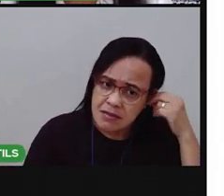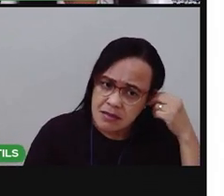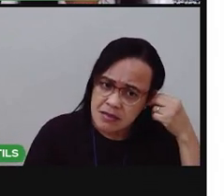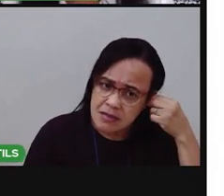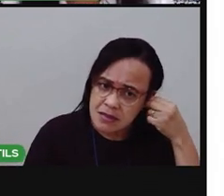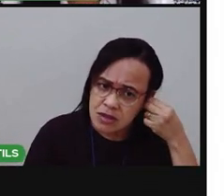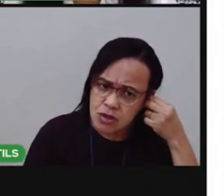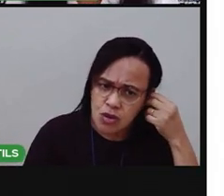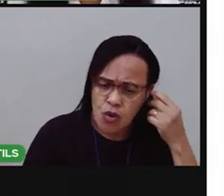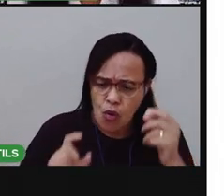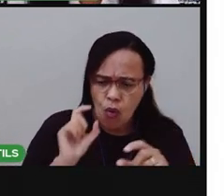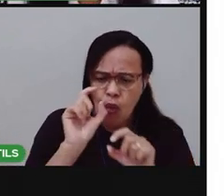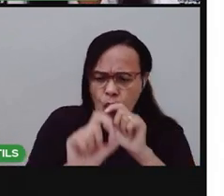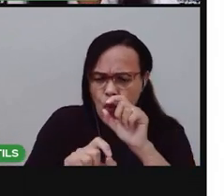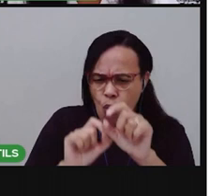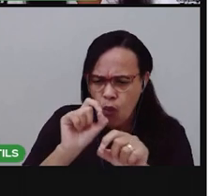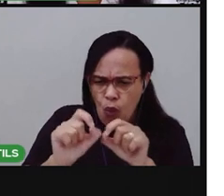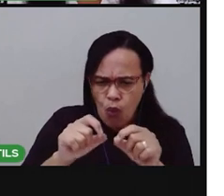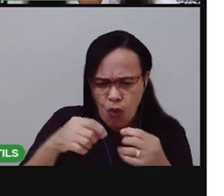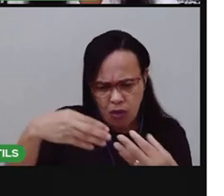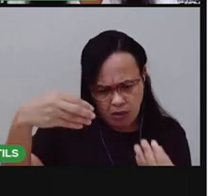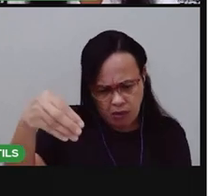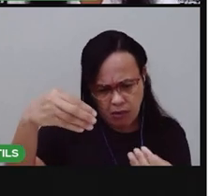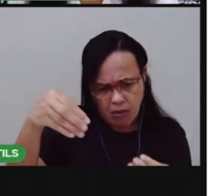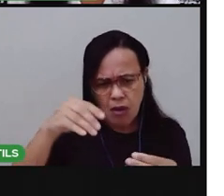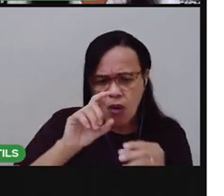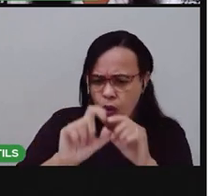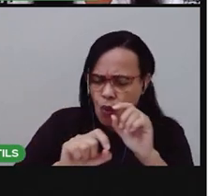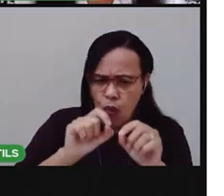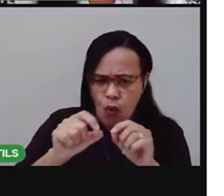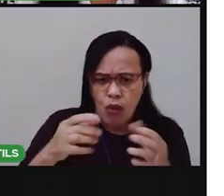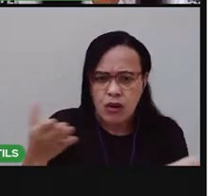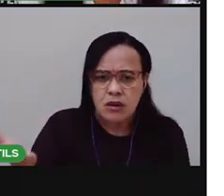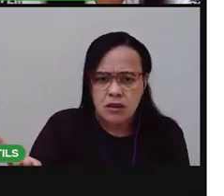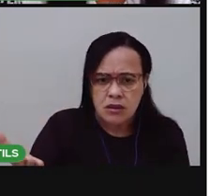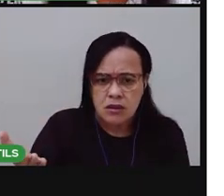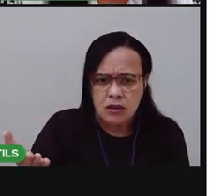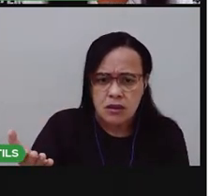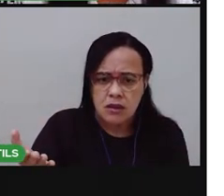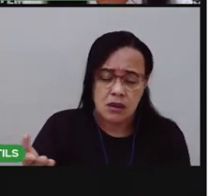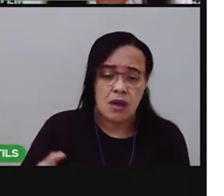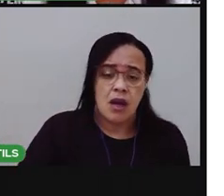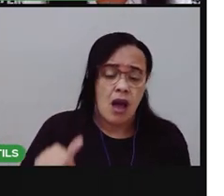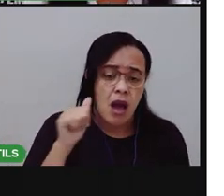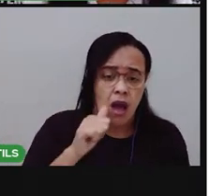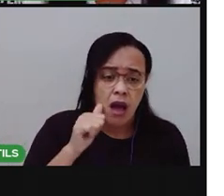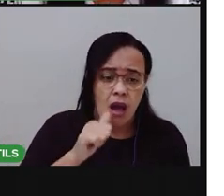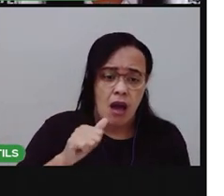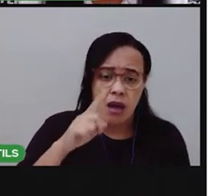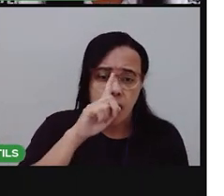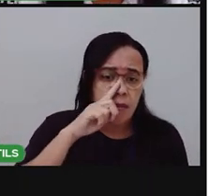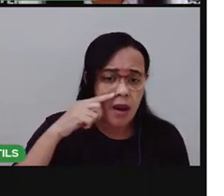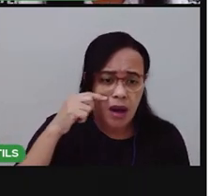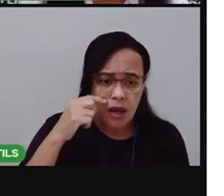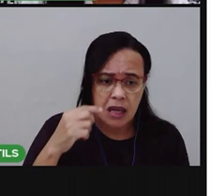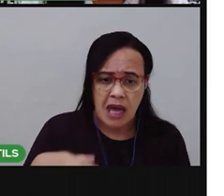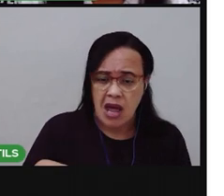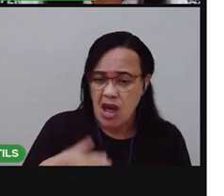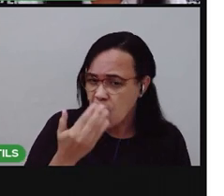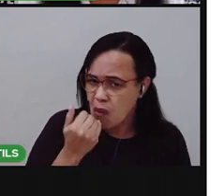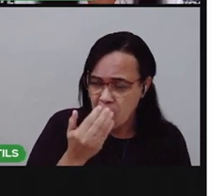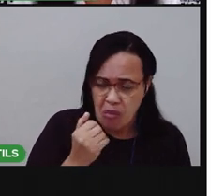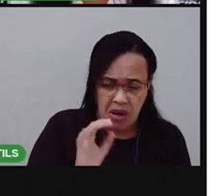Estatuto? O que é isso? Magali respondeu. Já vi que não é coisa de comer.